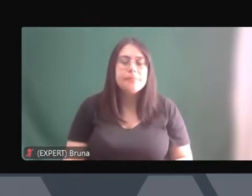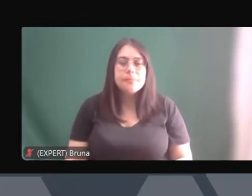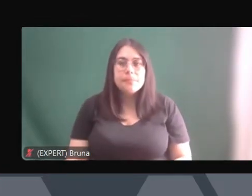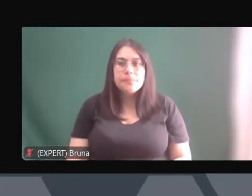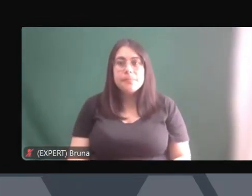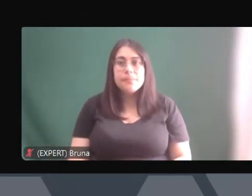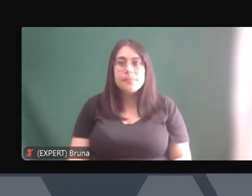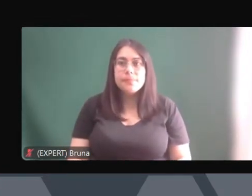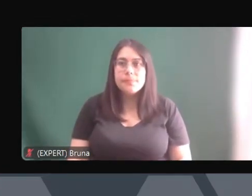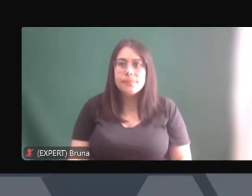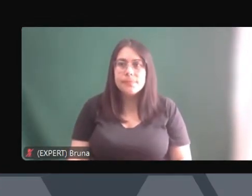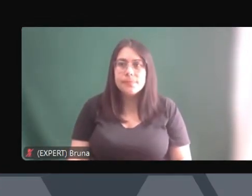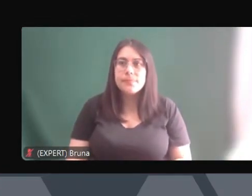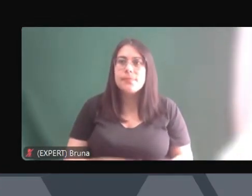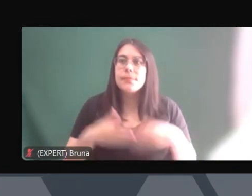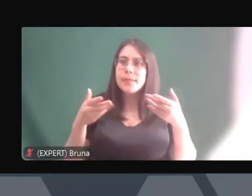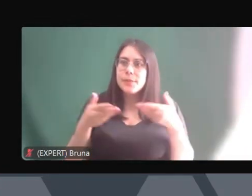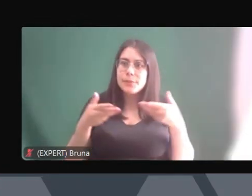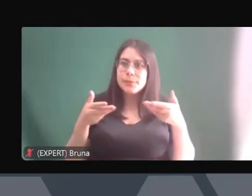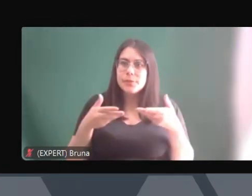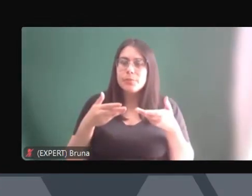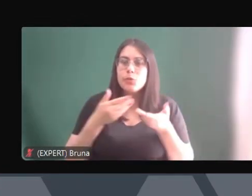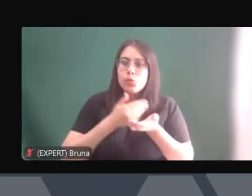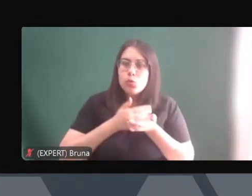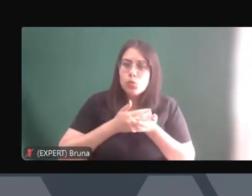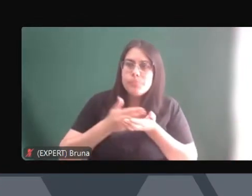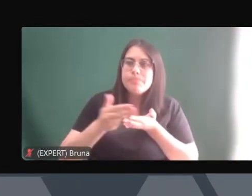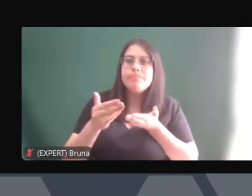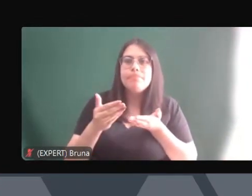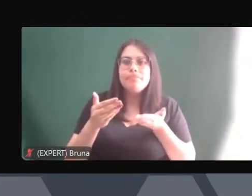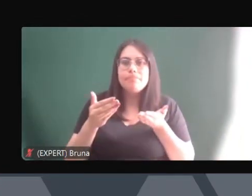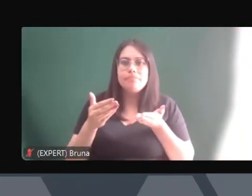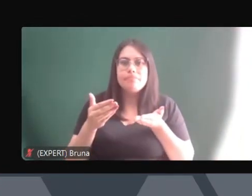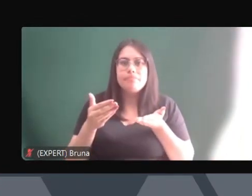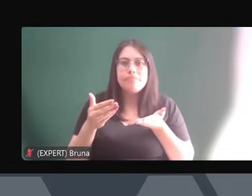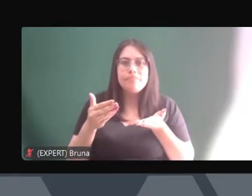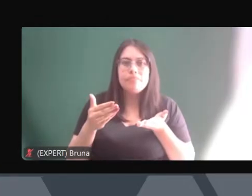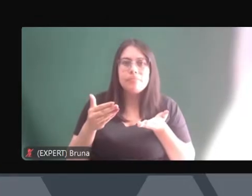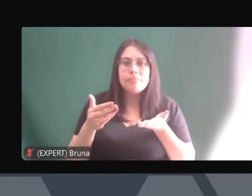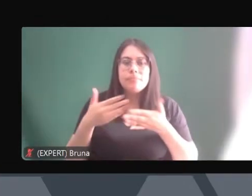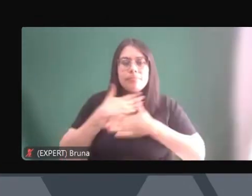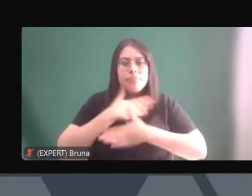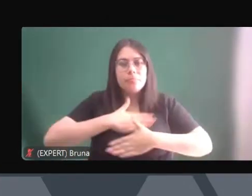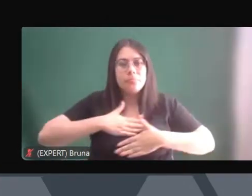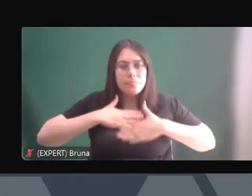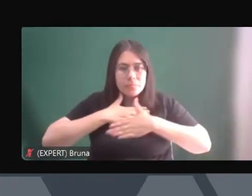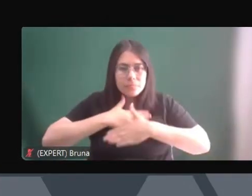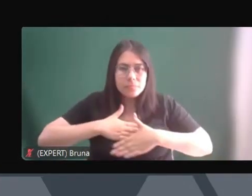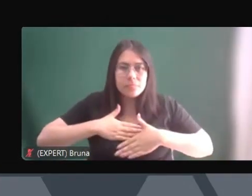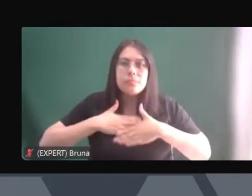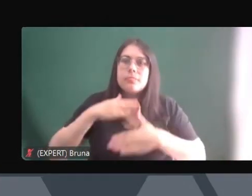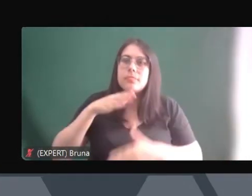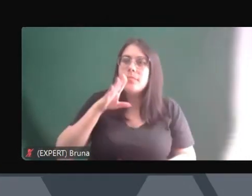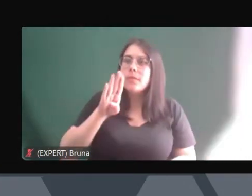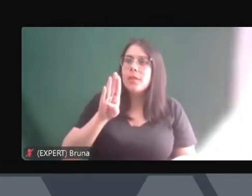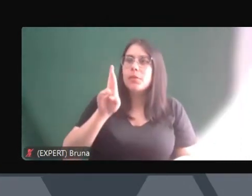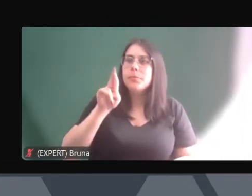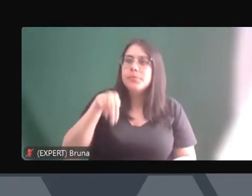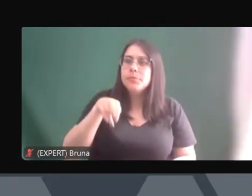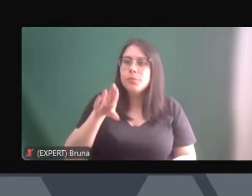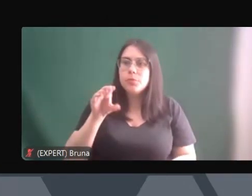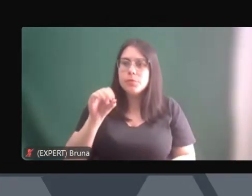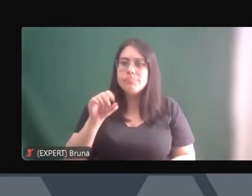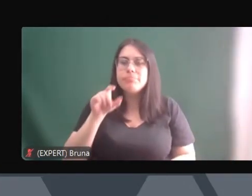Então, sem mais delongos aqui, mais uma vez é um prazer recebê-lo, Bruno. Bruno, uma das principais